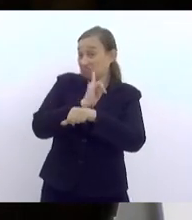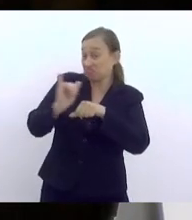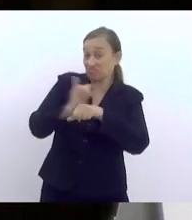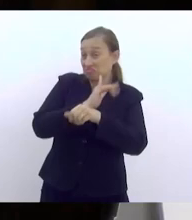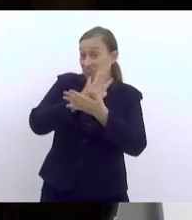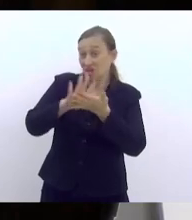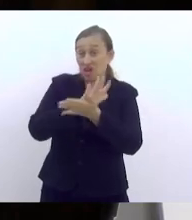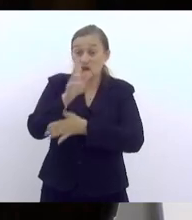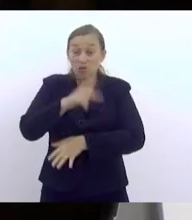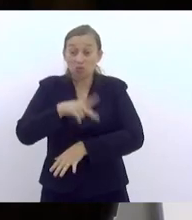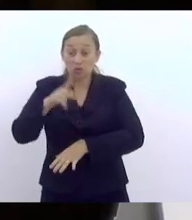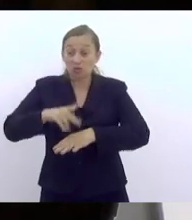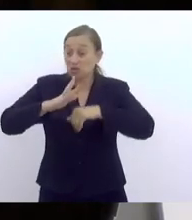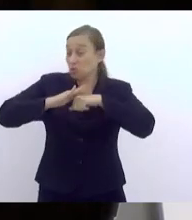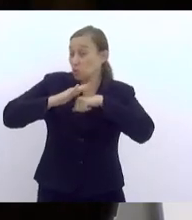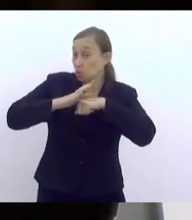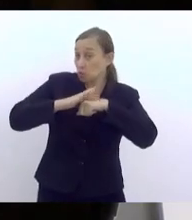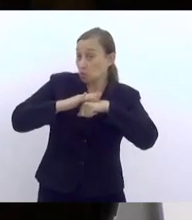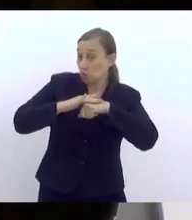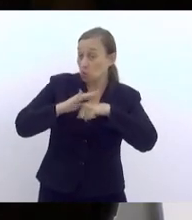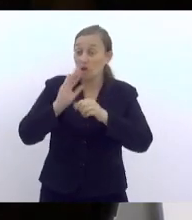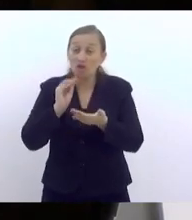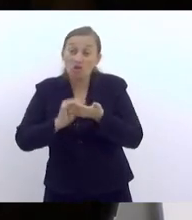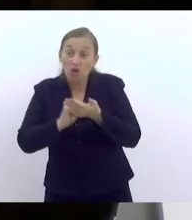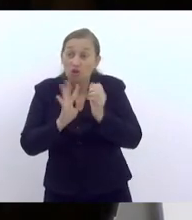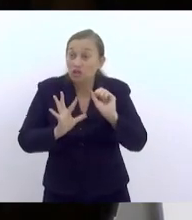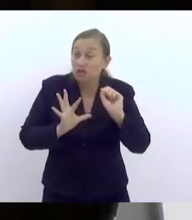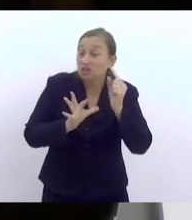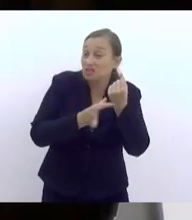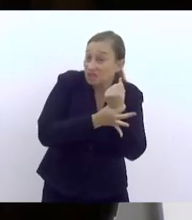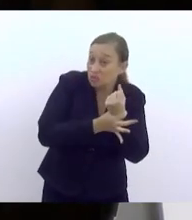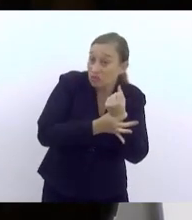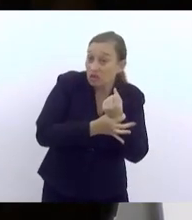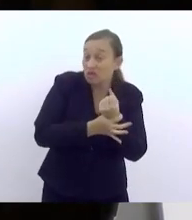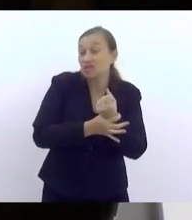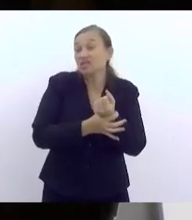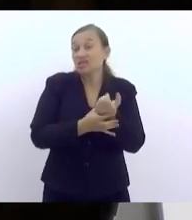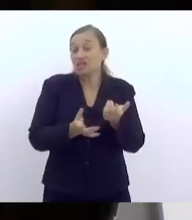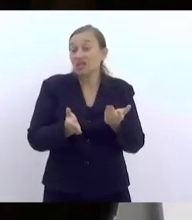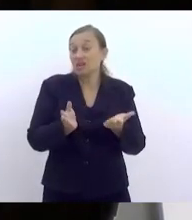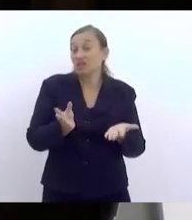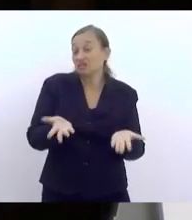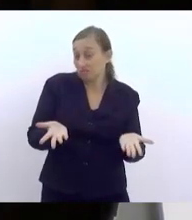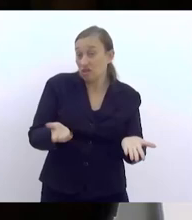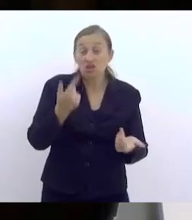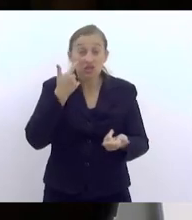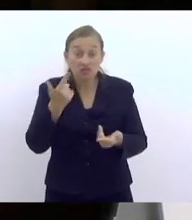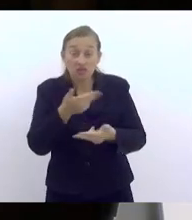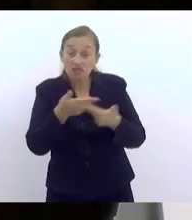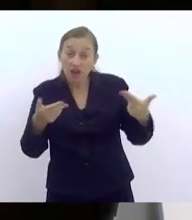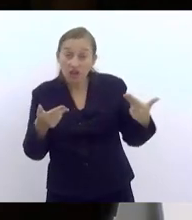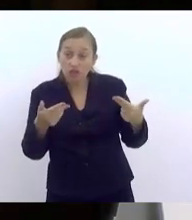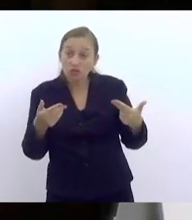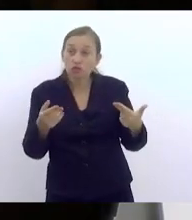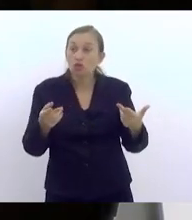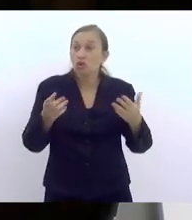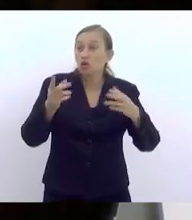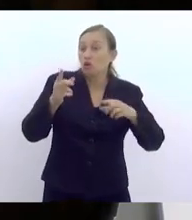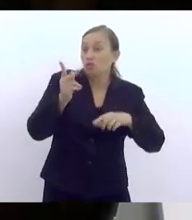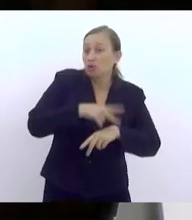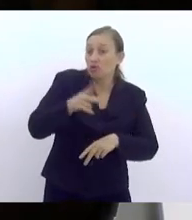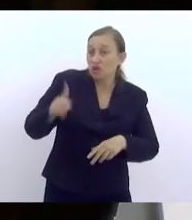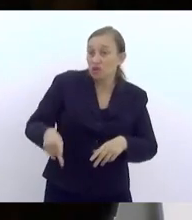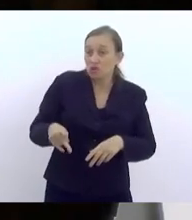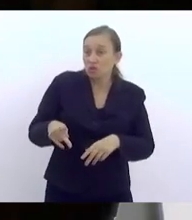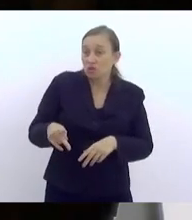há uma sensação muitas vezes de insegurança, de impotência, você vê muitos professores prostados nesse